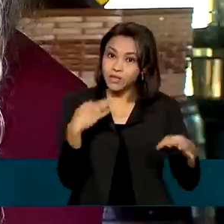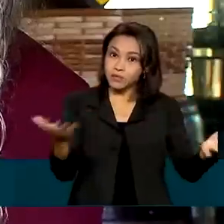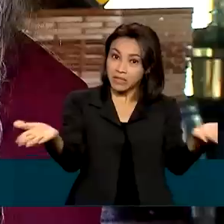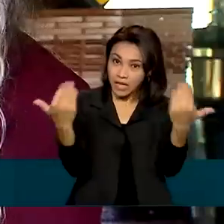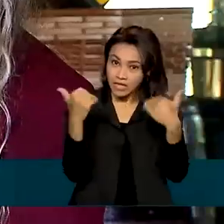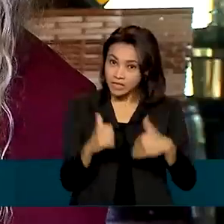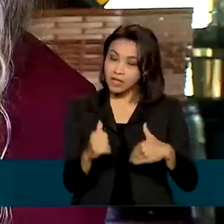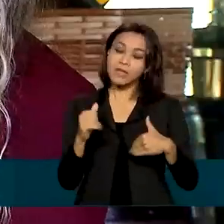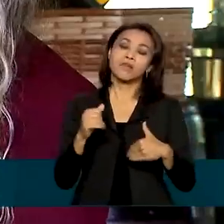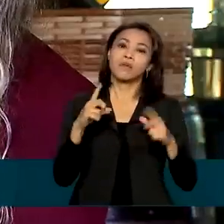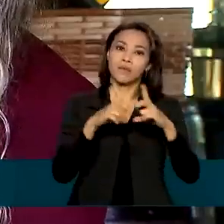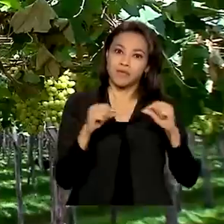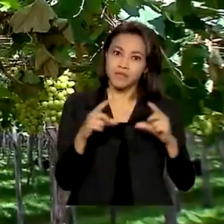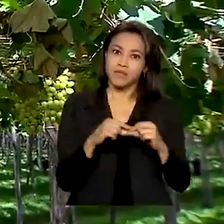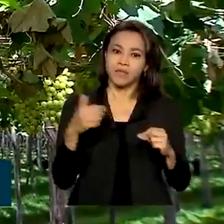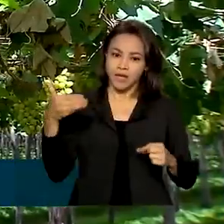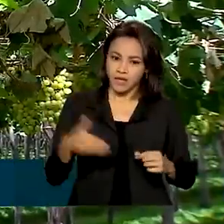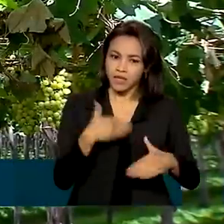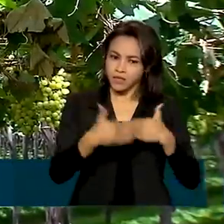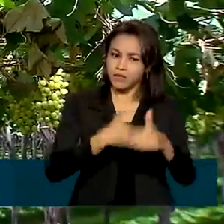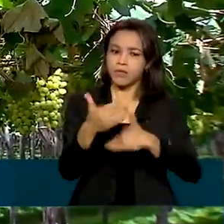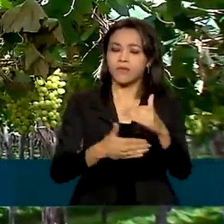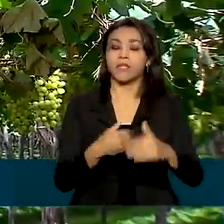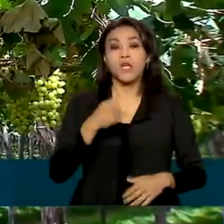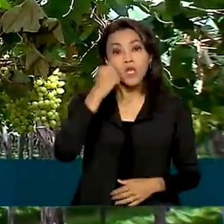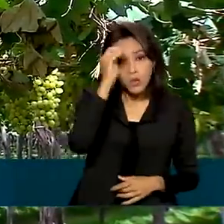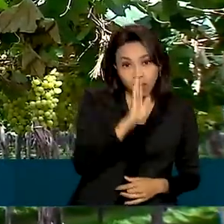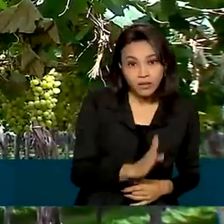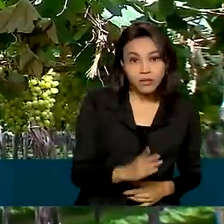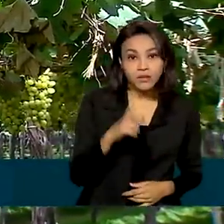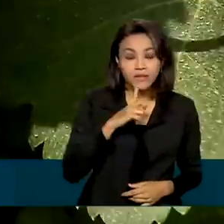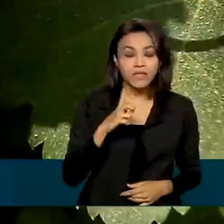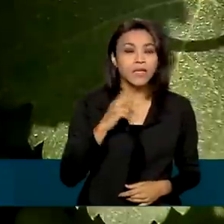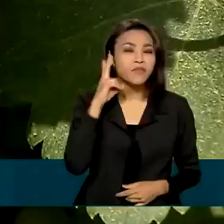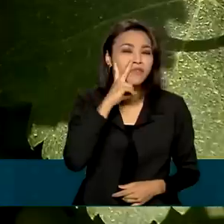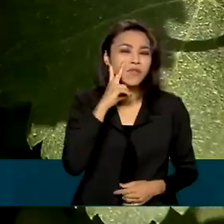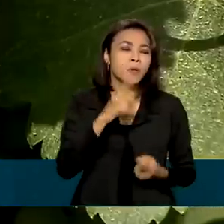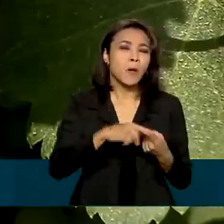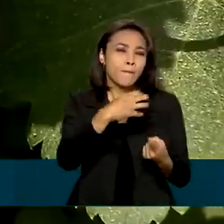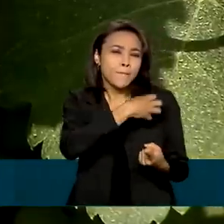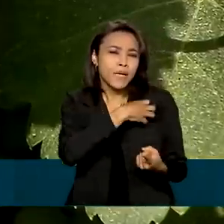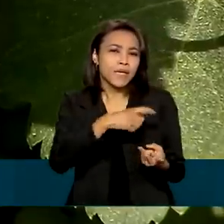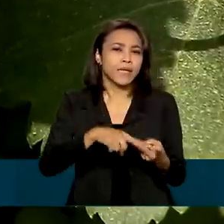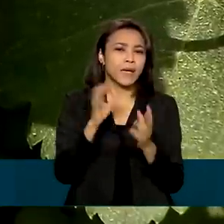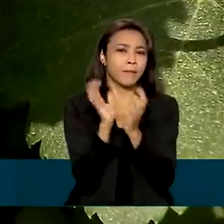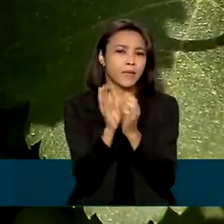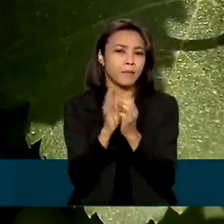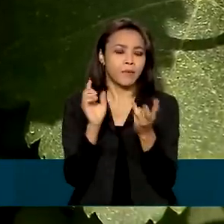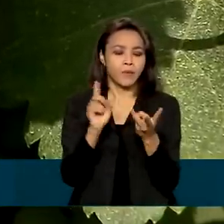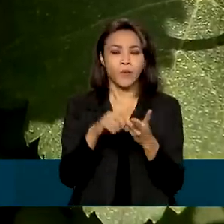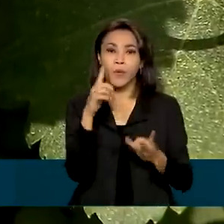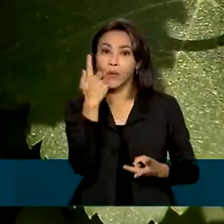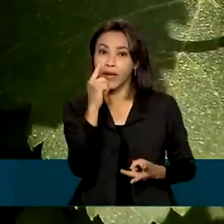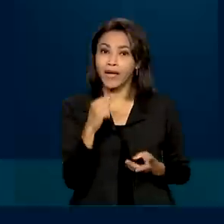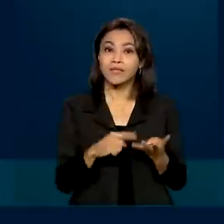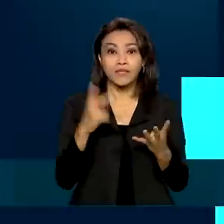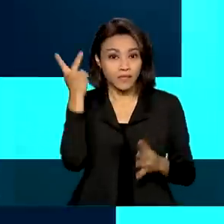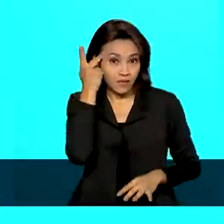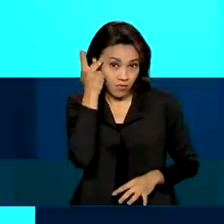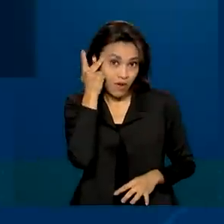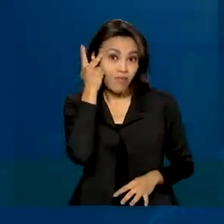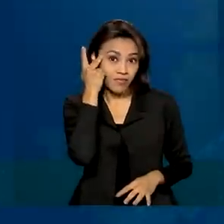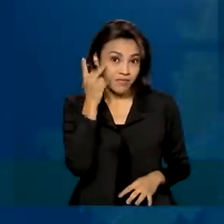isso já tem se desenvolvido bem. No Brasil, também produzem vinhos Bahia, Pernambuco, Goiás e São Paulo.